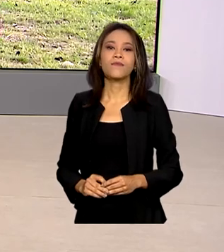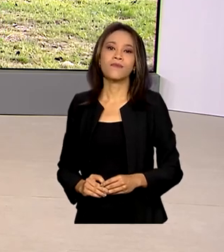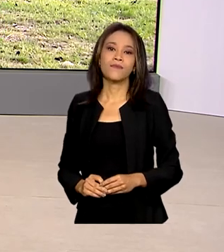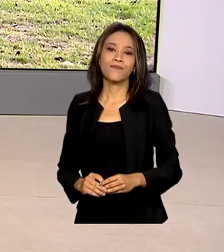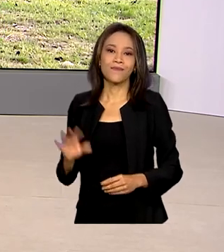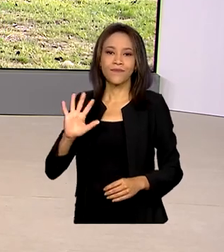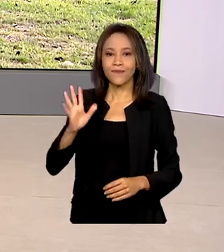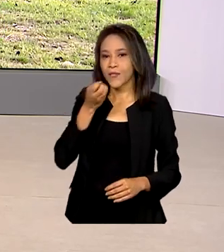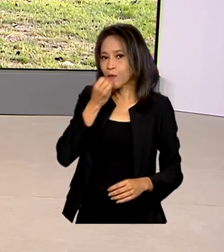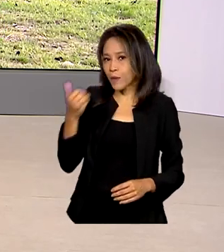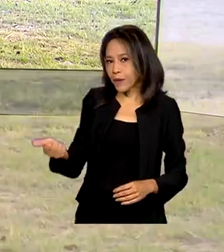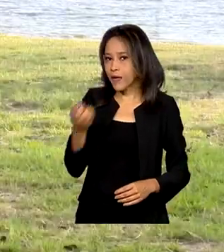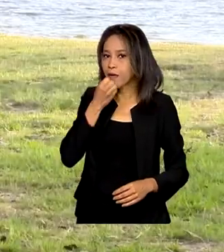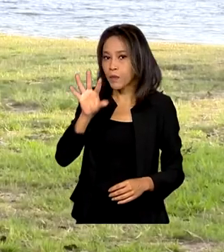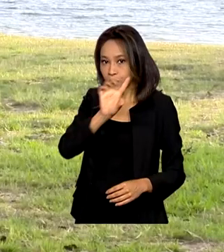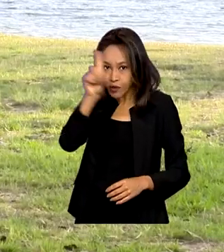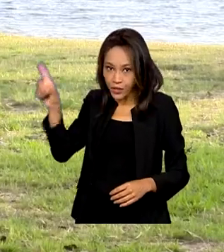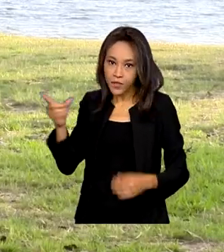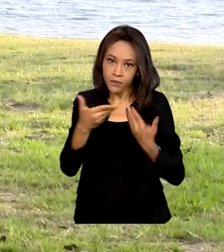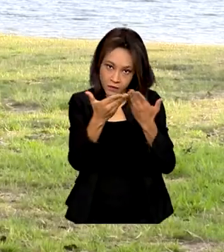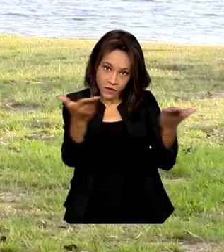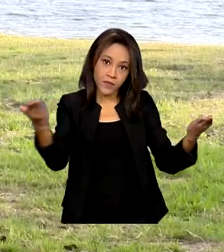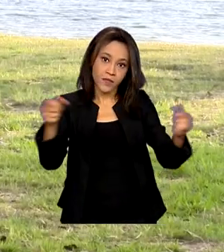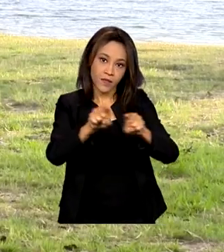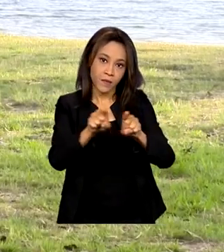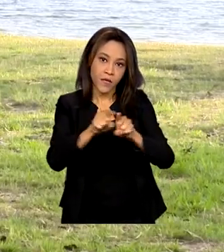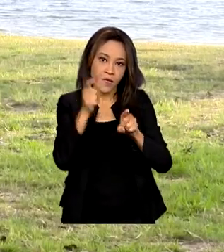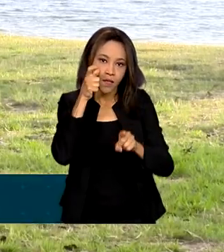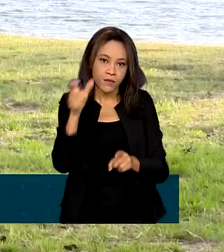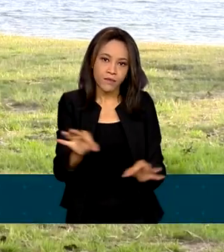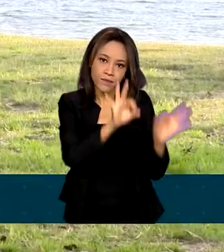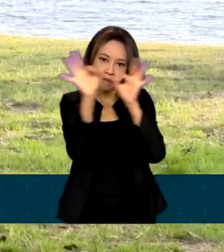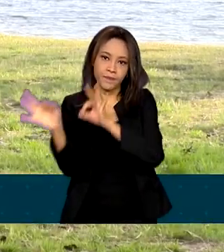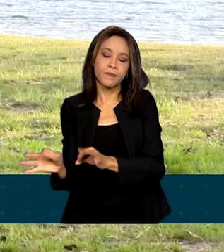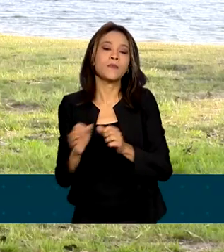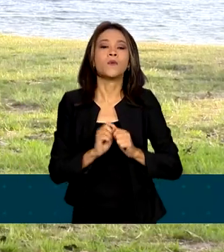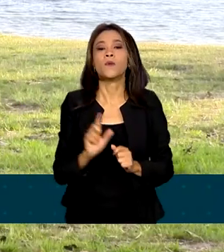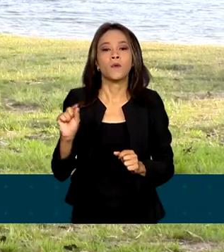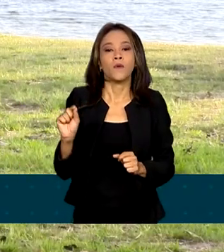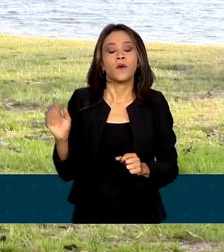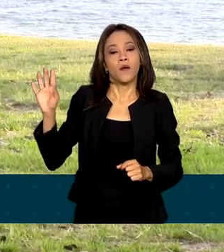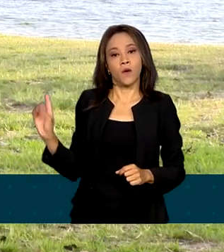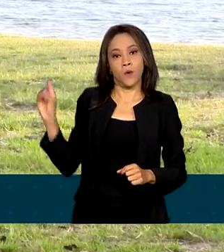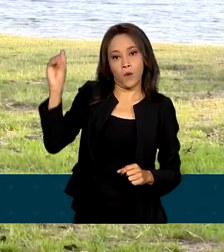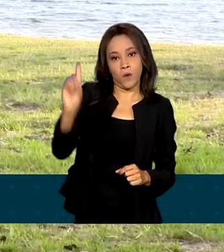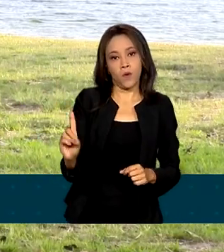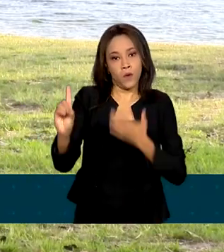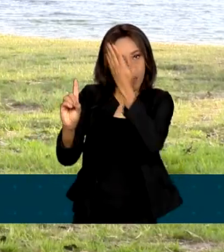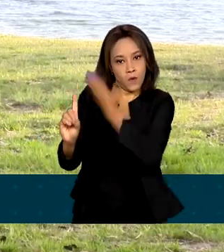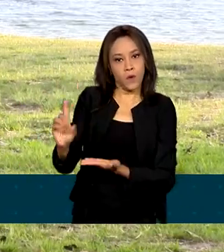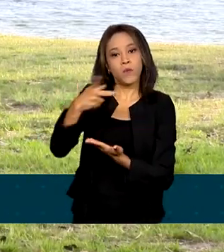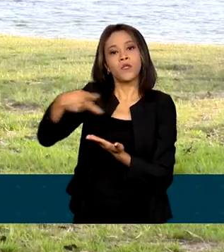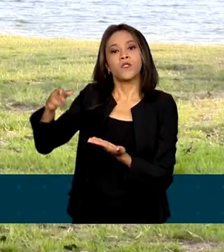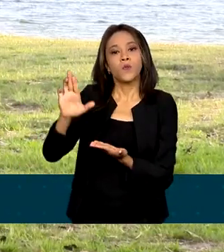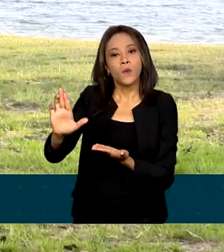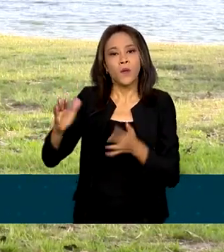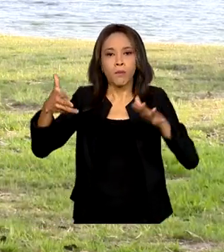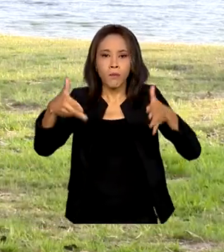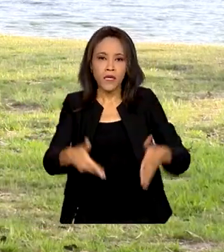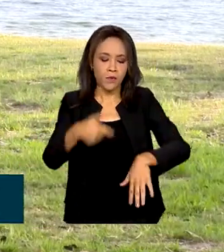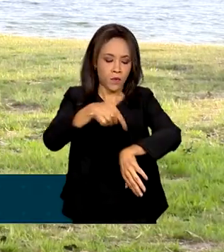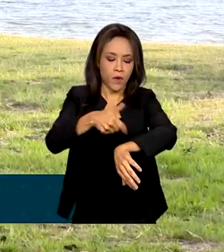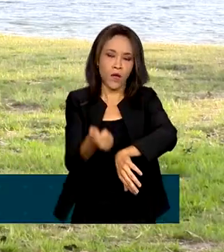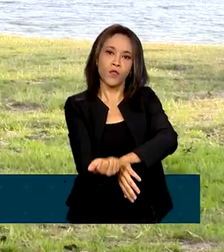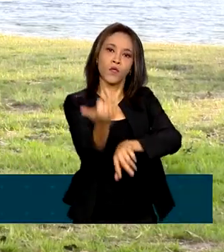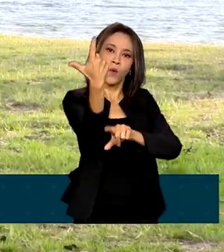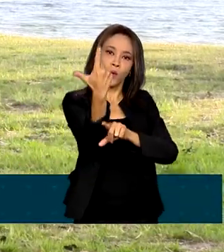Tudo bem, Natália? Bom dia para você também, para todo mundo que nos acompanha. A previsão é que o presidente Lula participe do evento a partir de meio